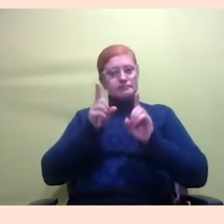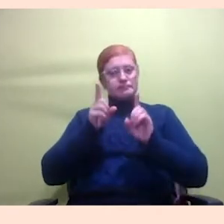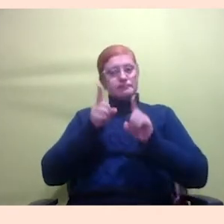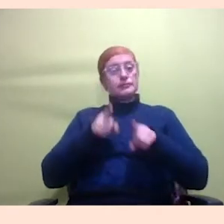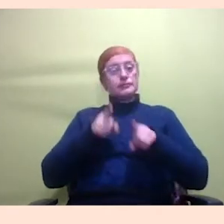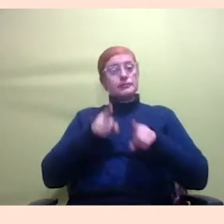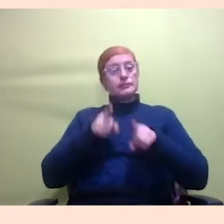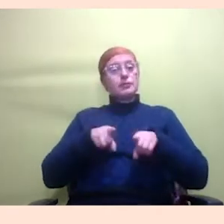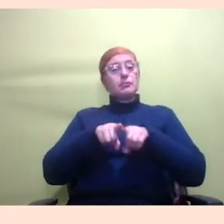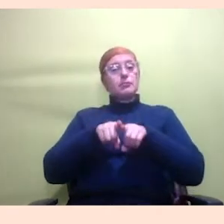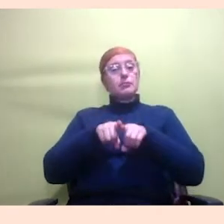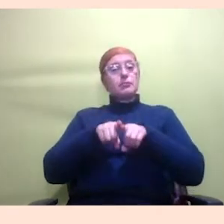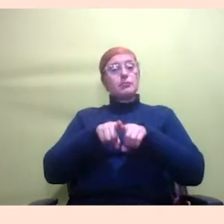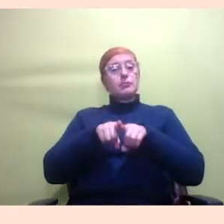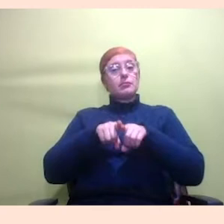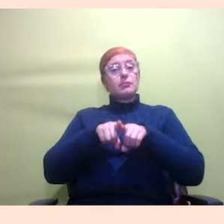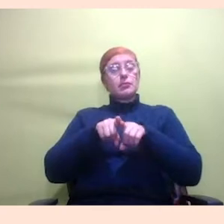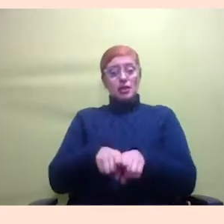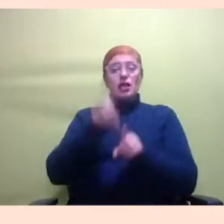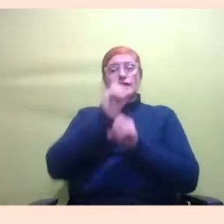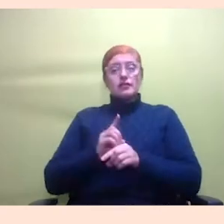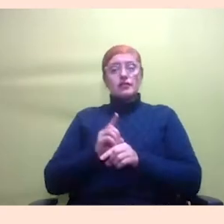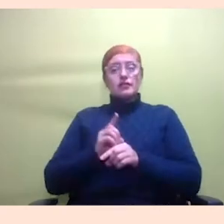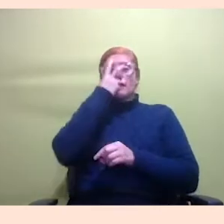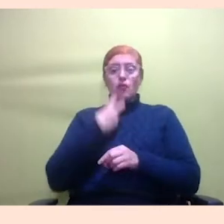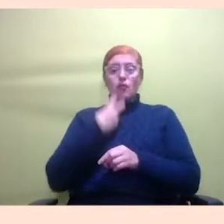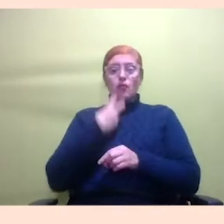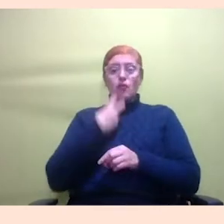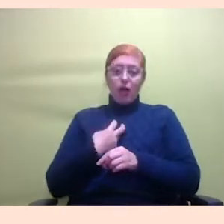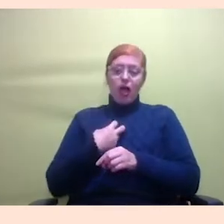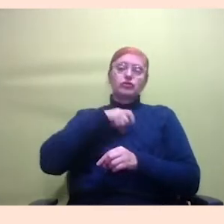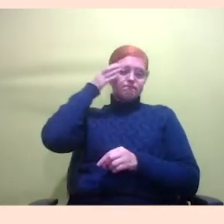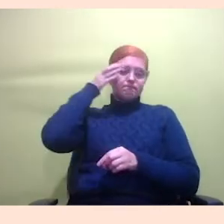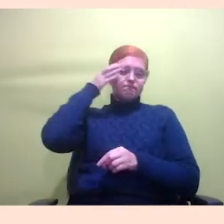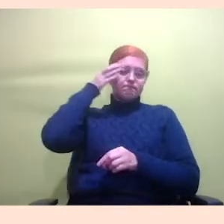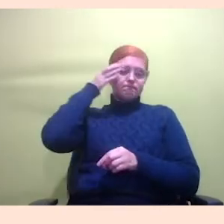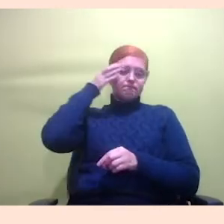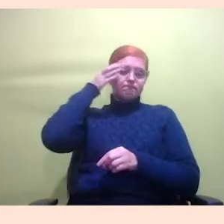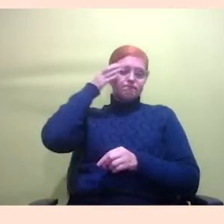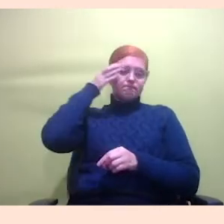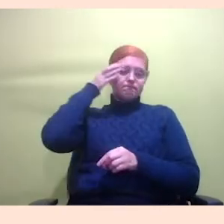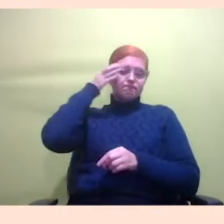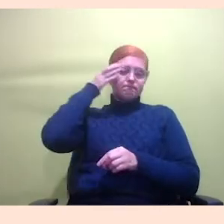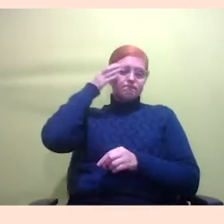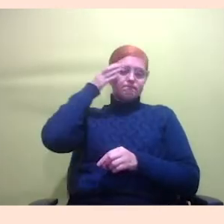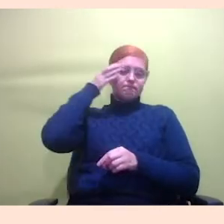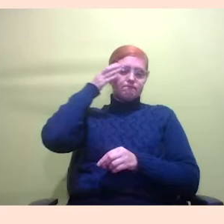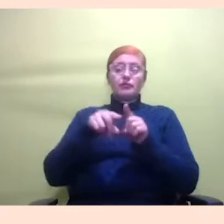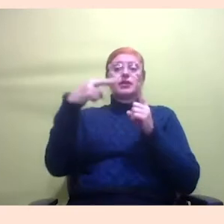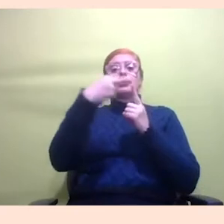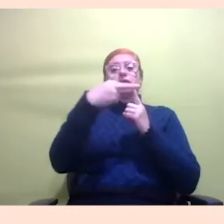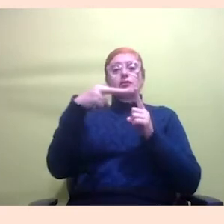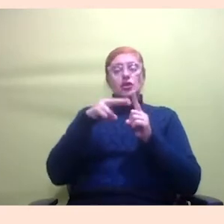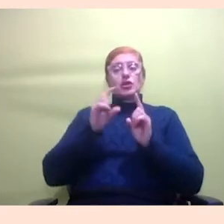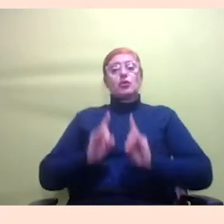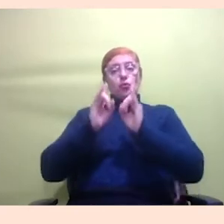audiodescrição e também a perspectiva dos locais a gente fazia sempre o evento da gente no local